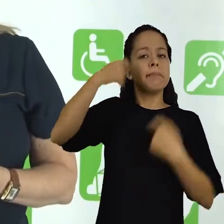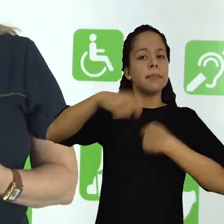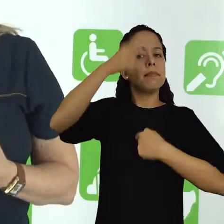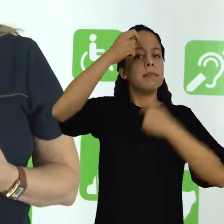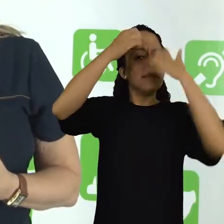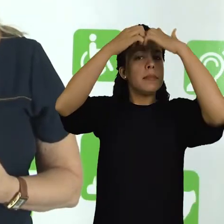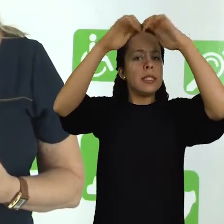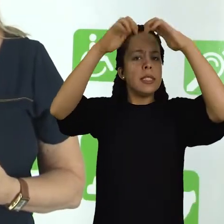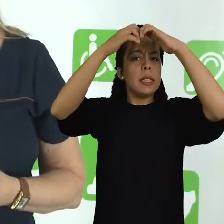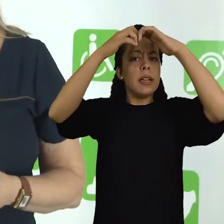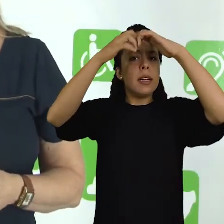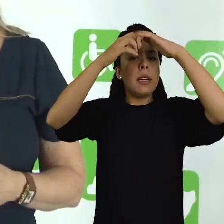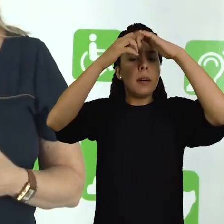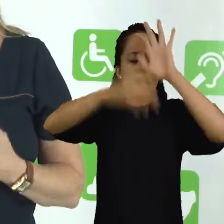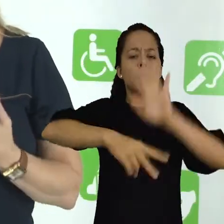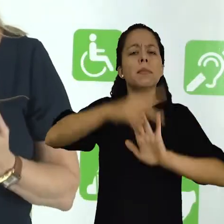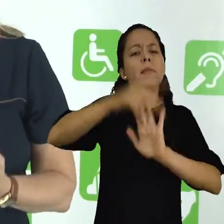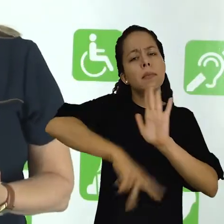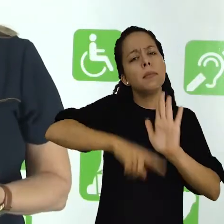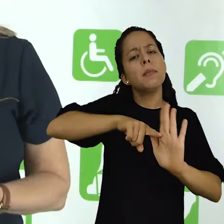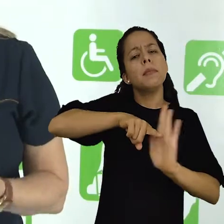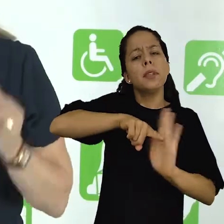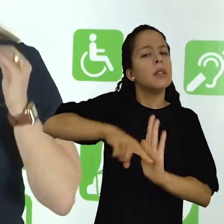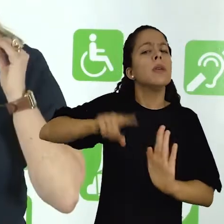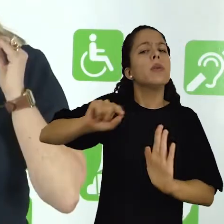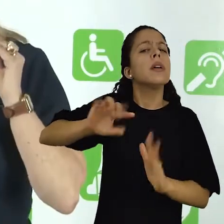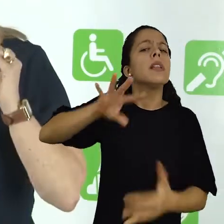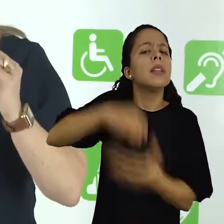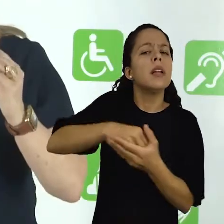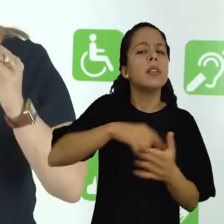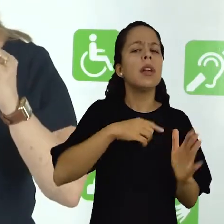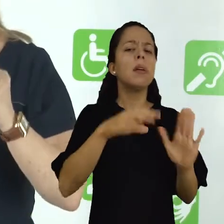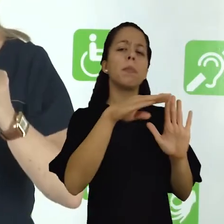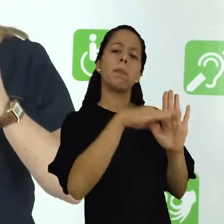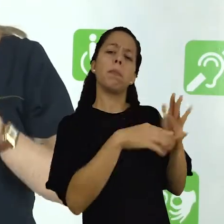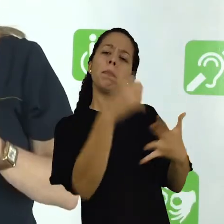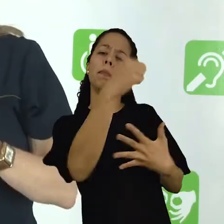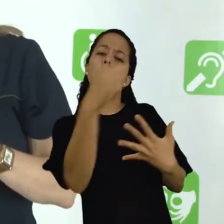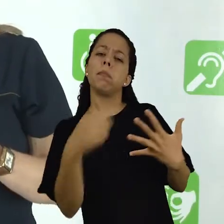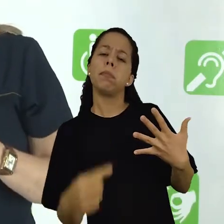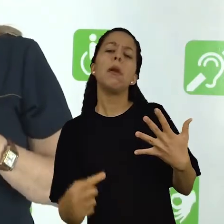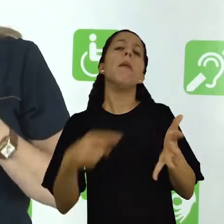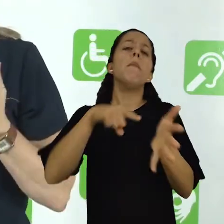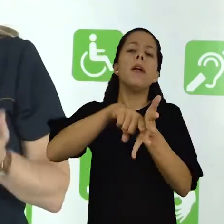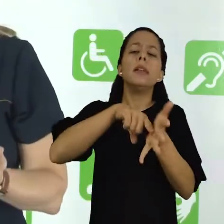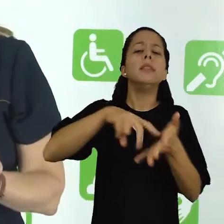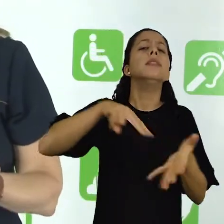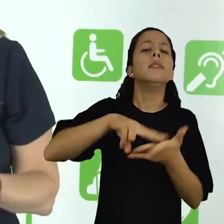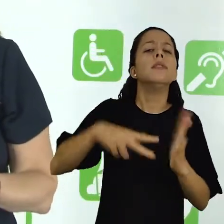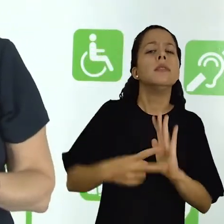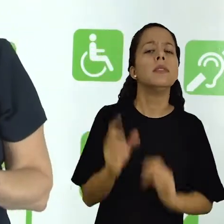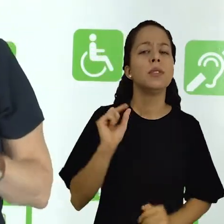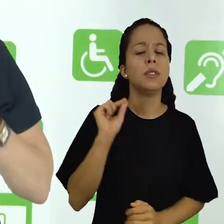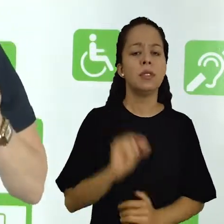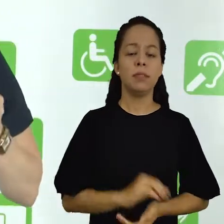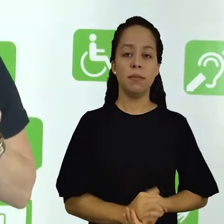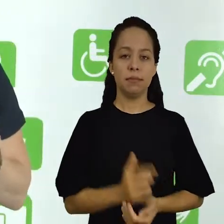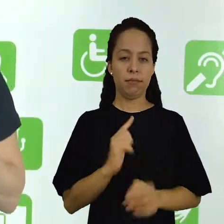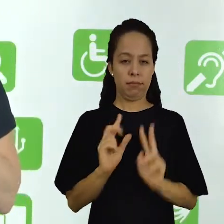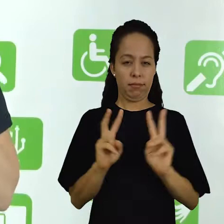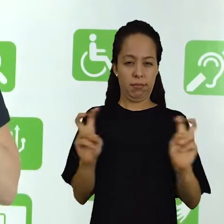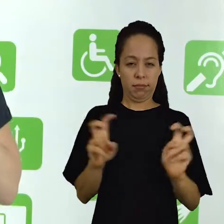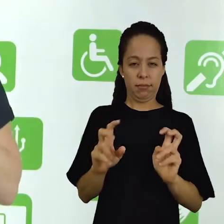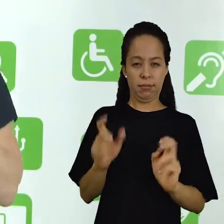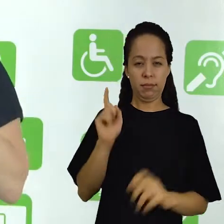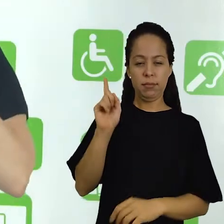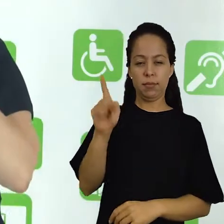temos que pensar um pouquinho sobre o que é essa pesquisa, quais as partes que compõem essa pesquisa, o que significa pesquisar. Quando se